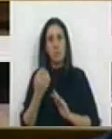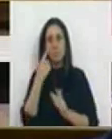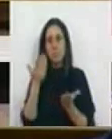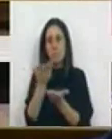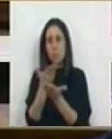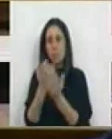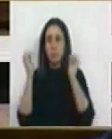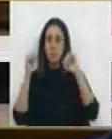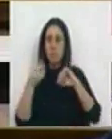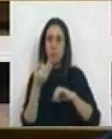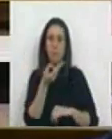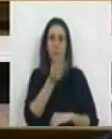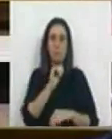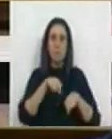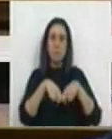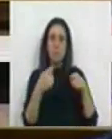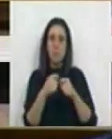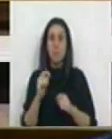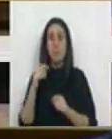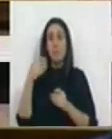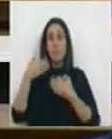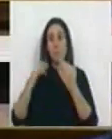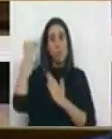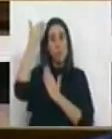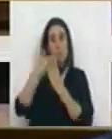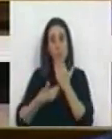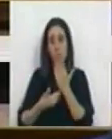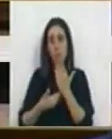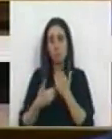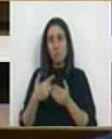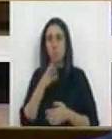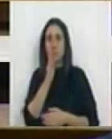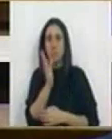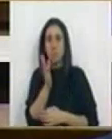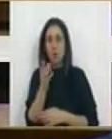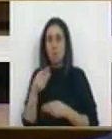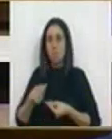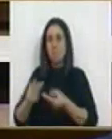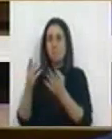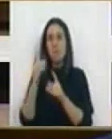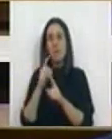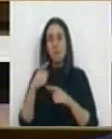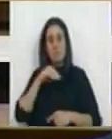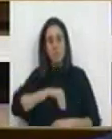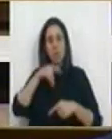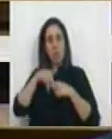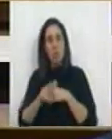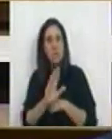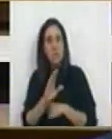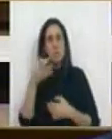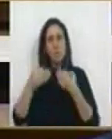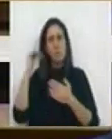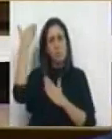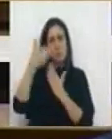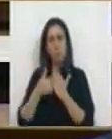negociações que fez com o Partido Socialista. Fomos ao Tribunal Constitucional, já aqui foi dito, para que os salários não fossem cortados. Acatámos a decisão do Tribunal